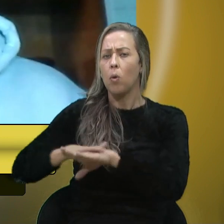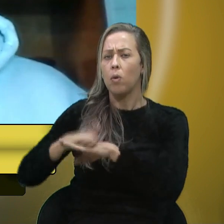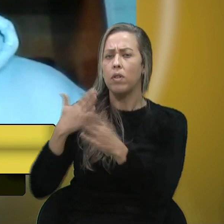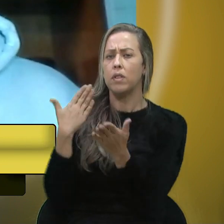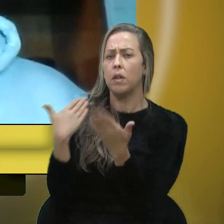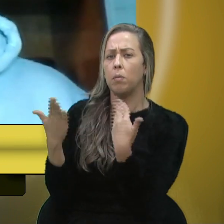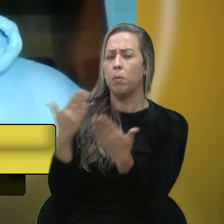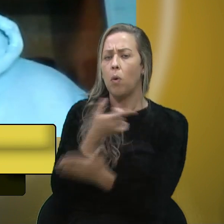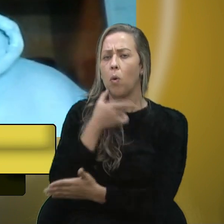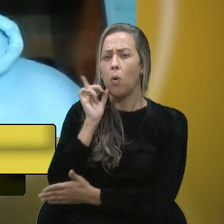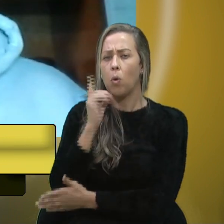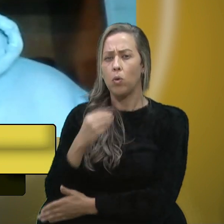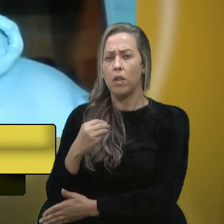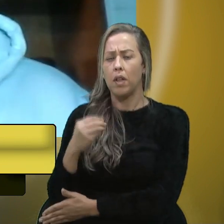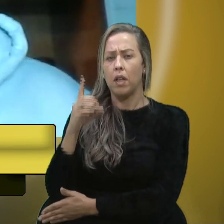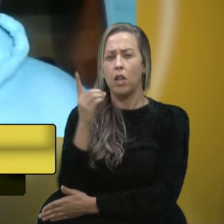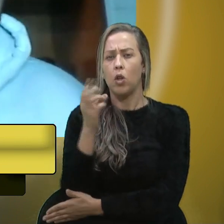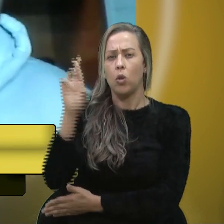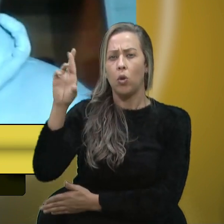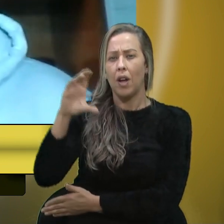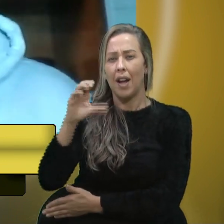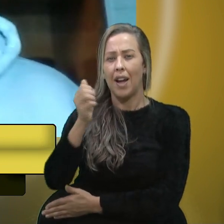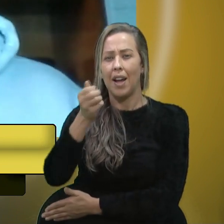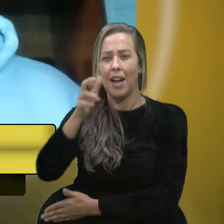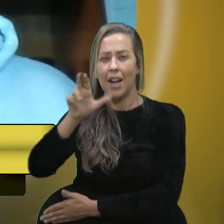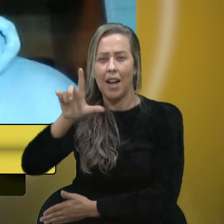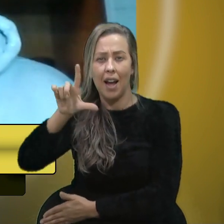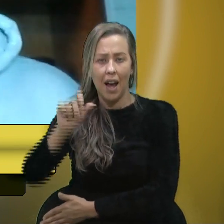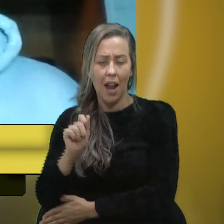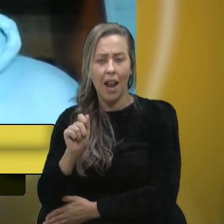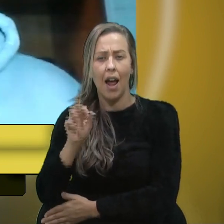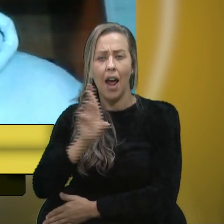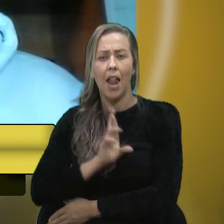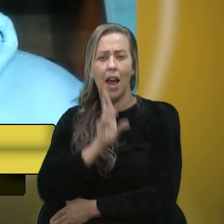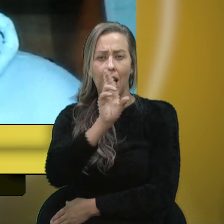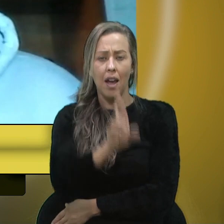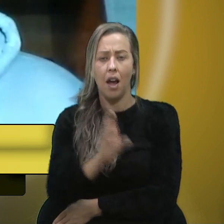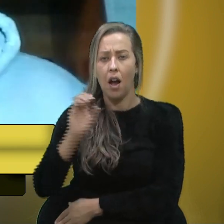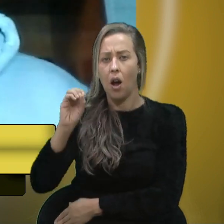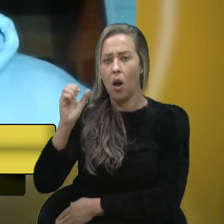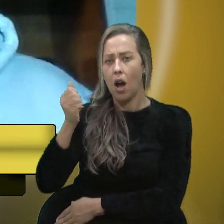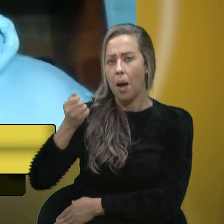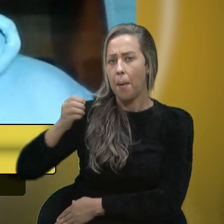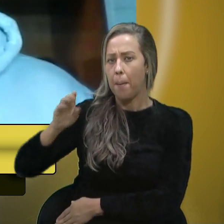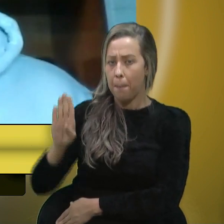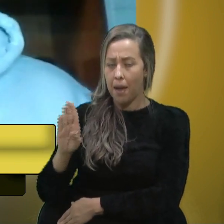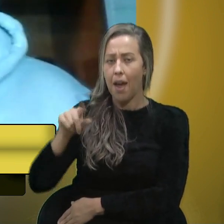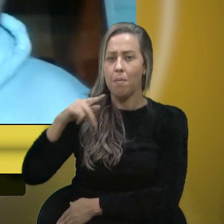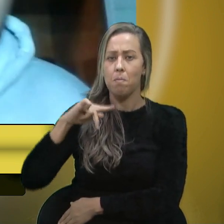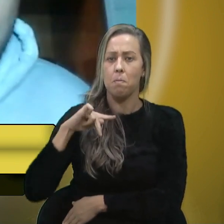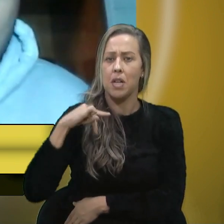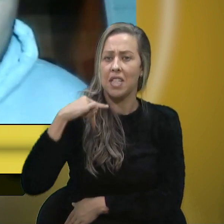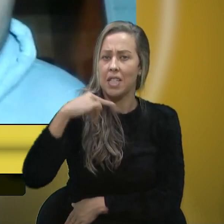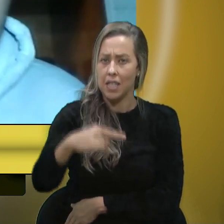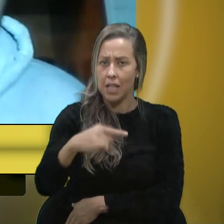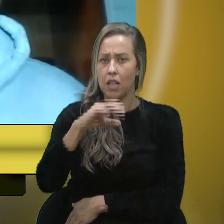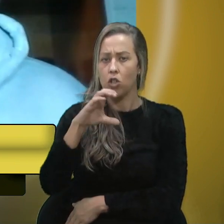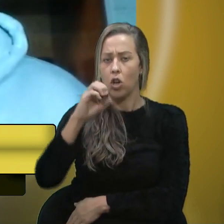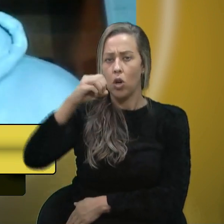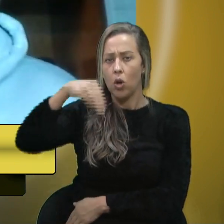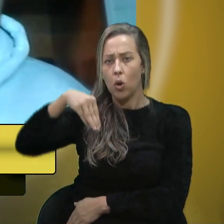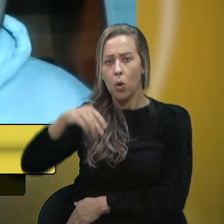com a doutora Ana Ana Carla Gava que representa a OAB e é presidenta do compac